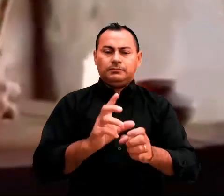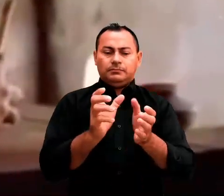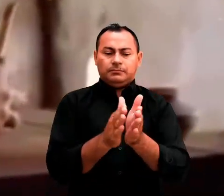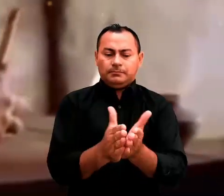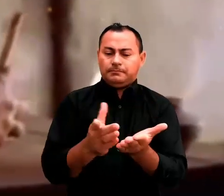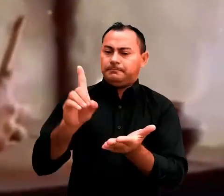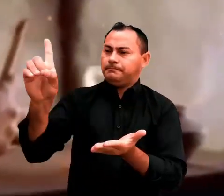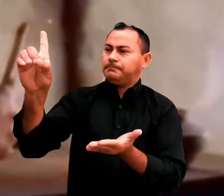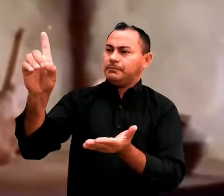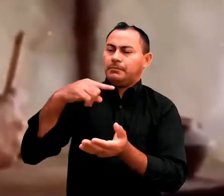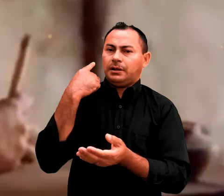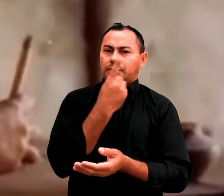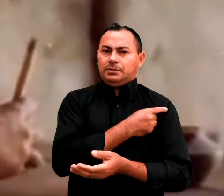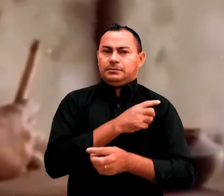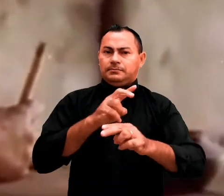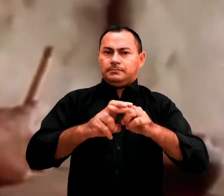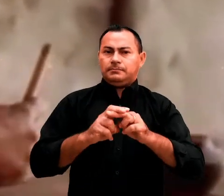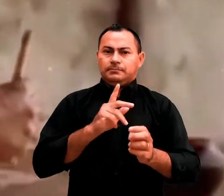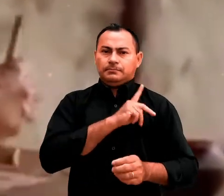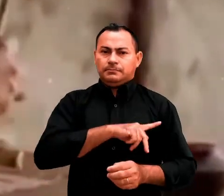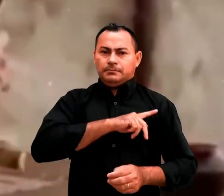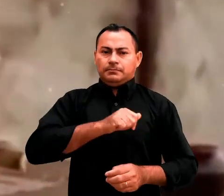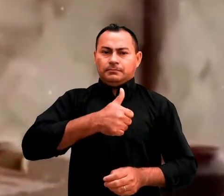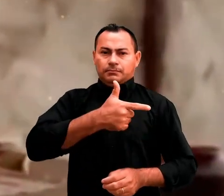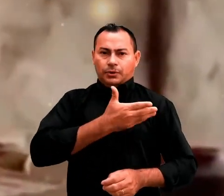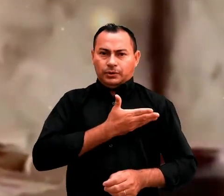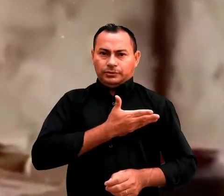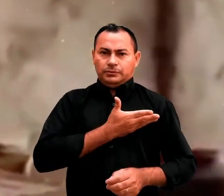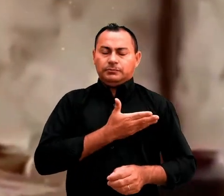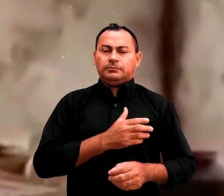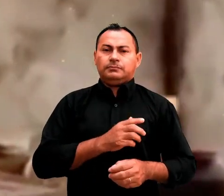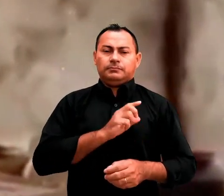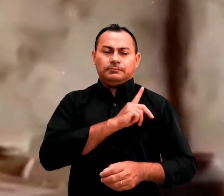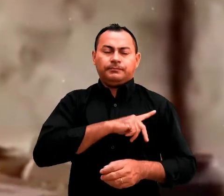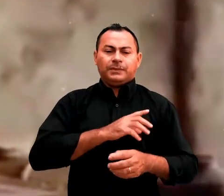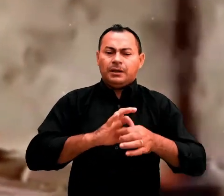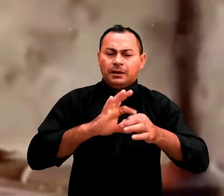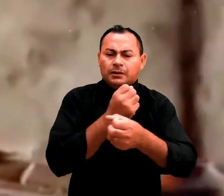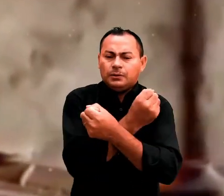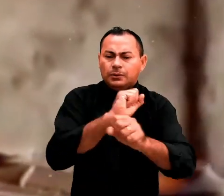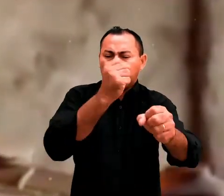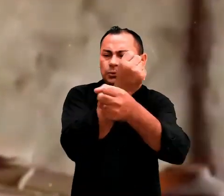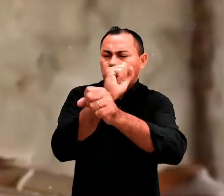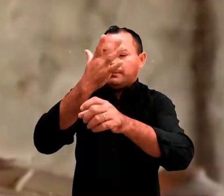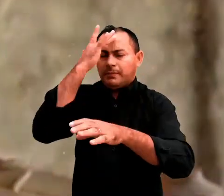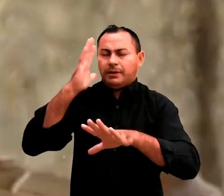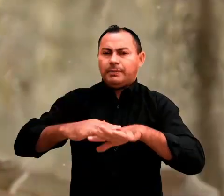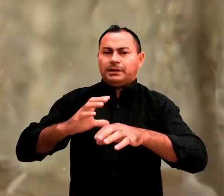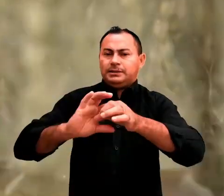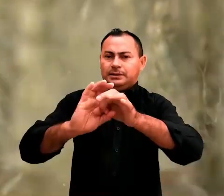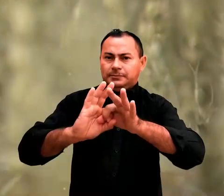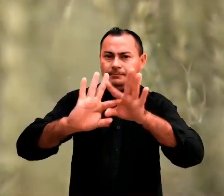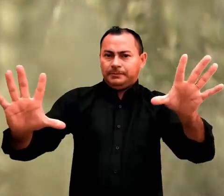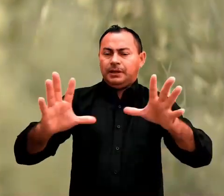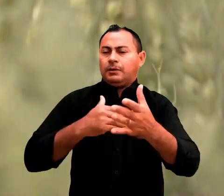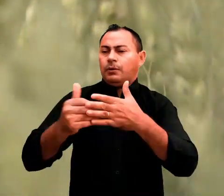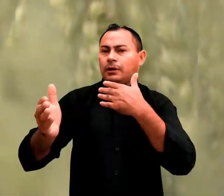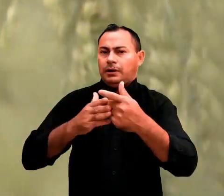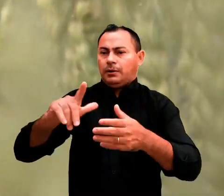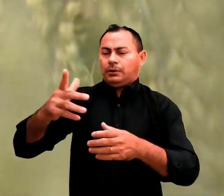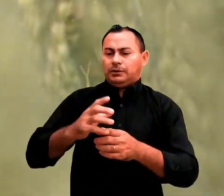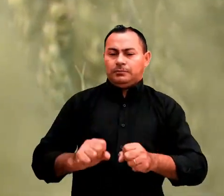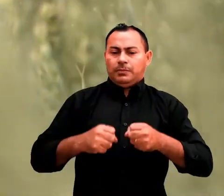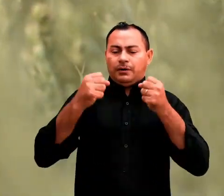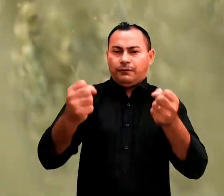A palavra de Deus que veio para nós, através do apóstolo Paulo, já libertou mais prisioneiros e trouxe mais liberdade do que